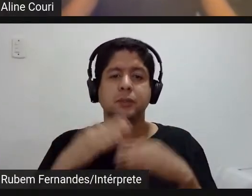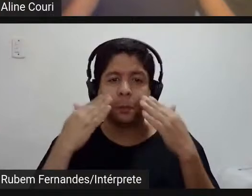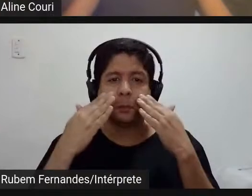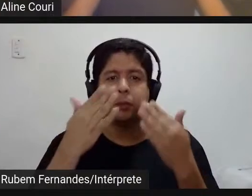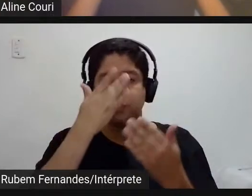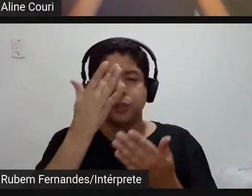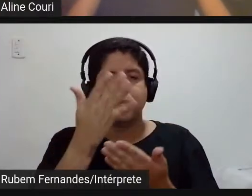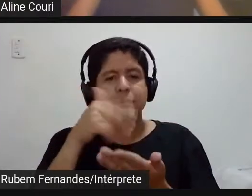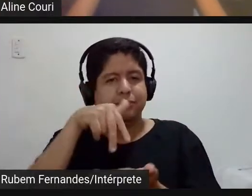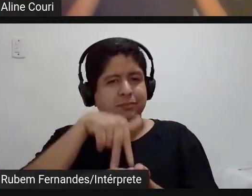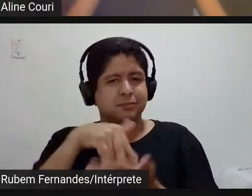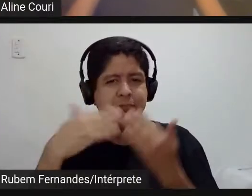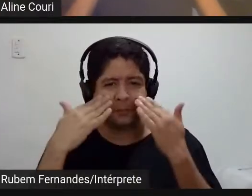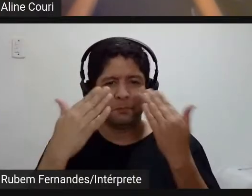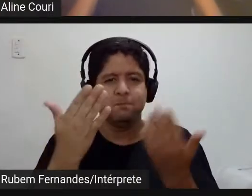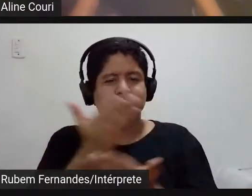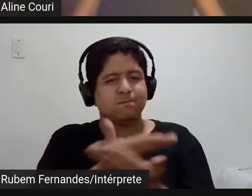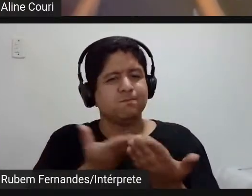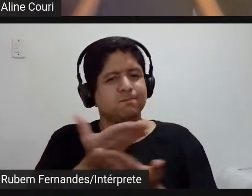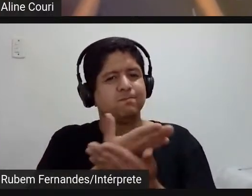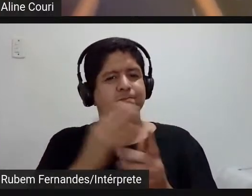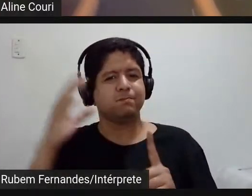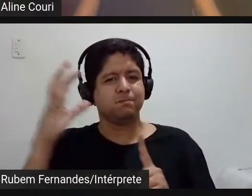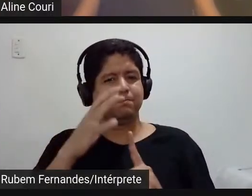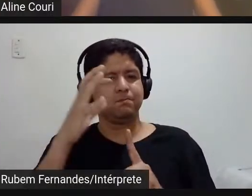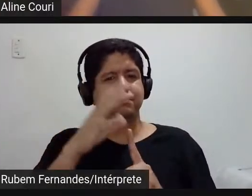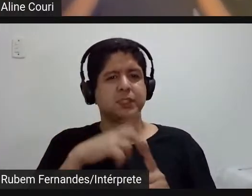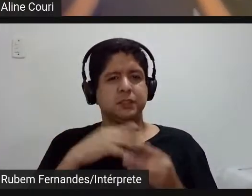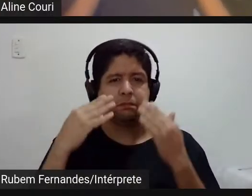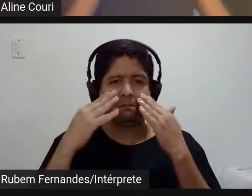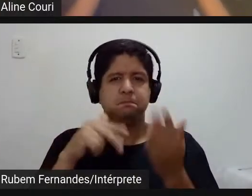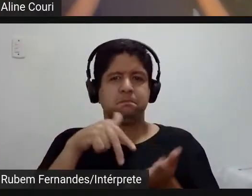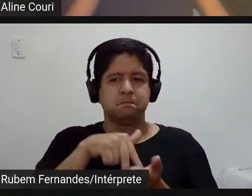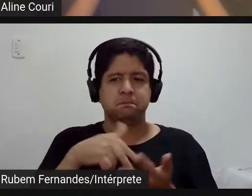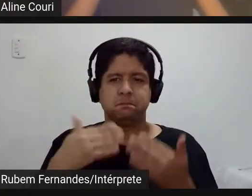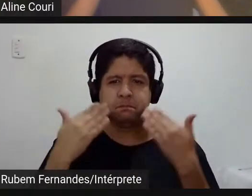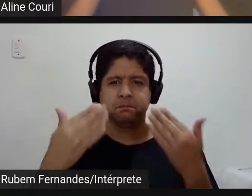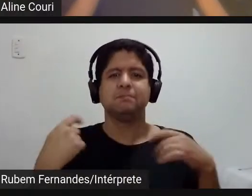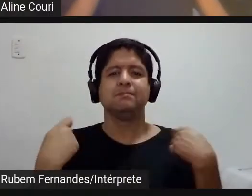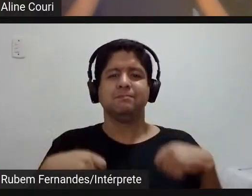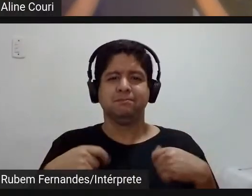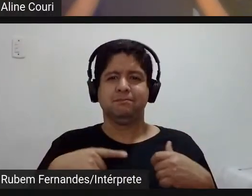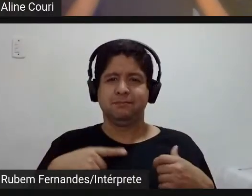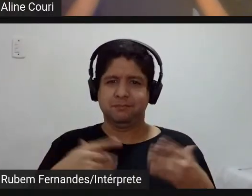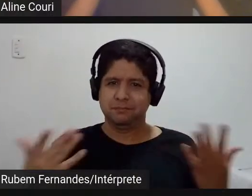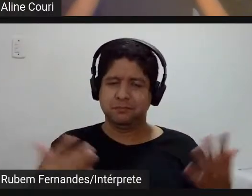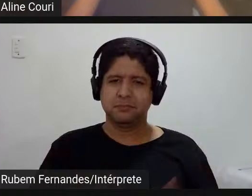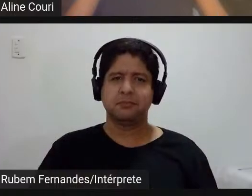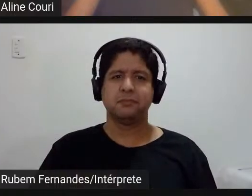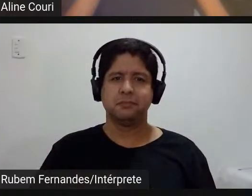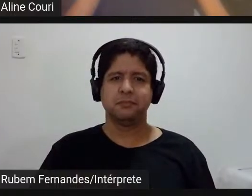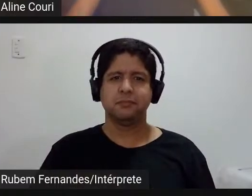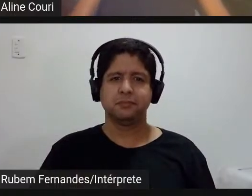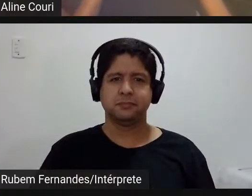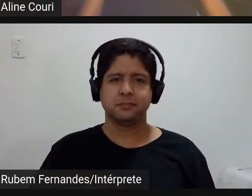exposições né mediações performáticas enfim é isso gente